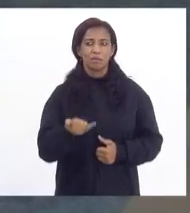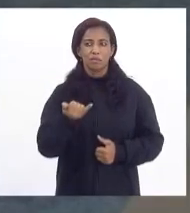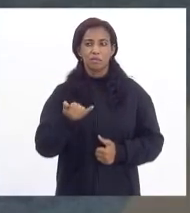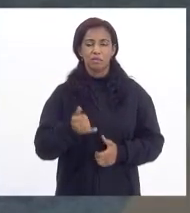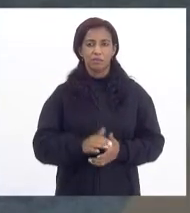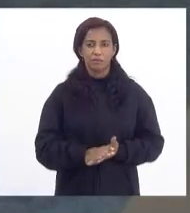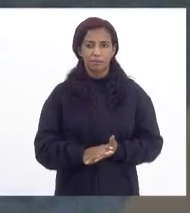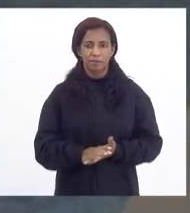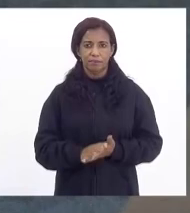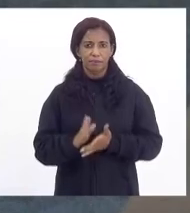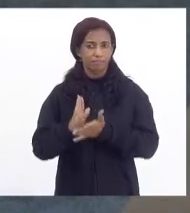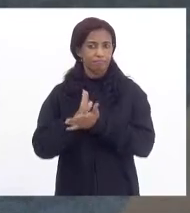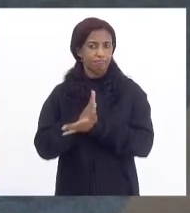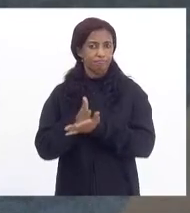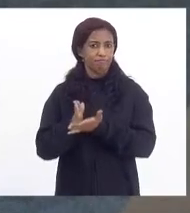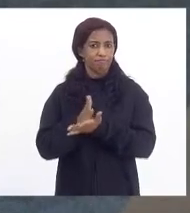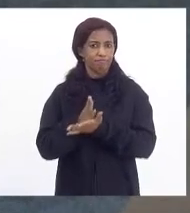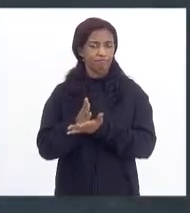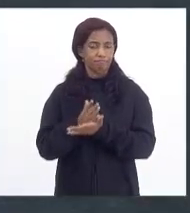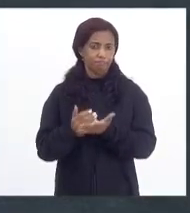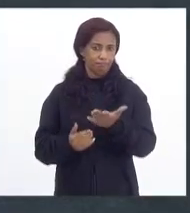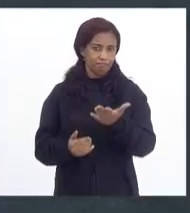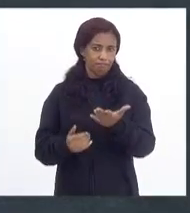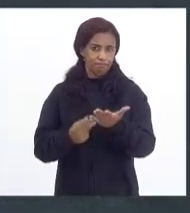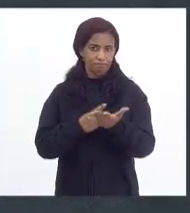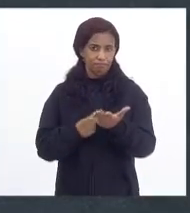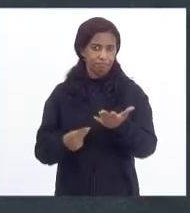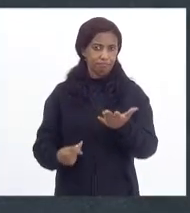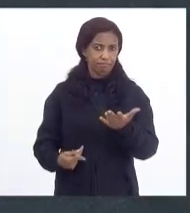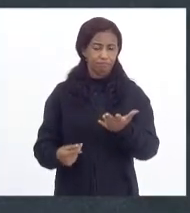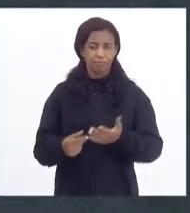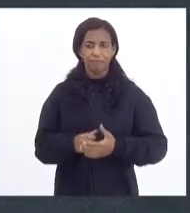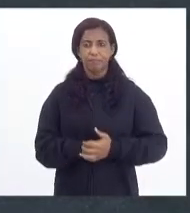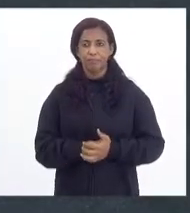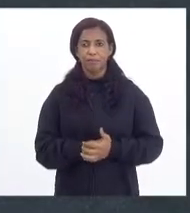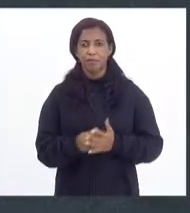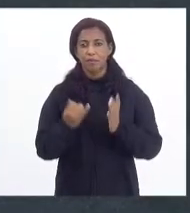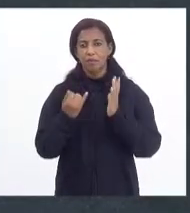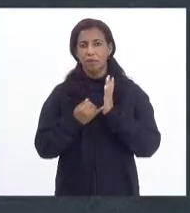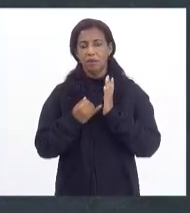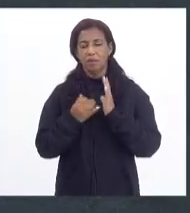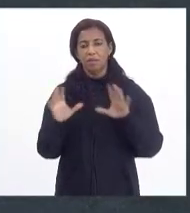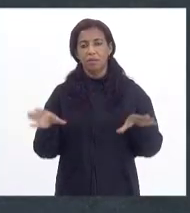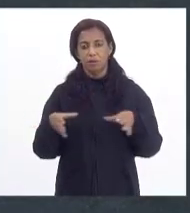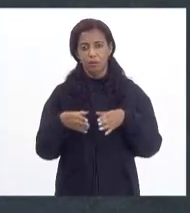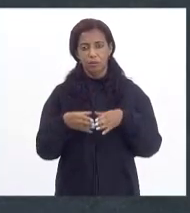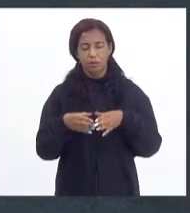Algumas vezes, vossa excelência publica no grupo.